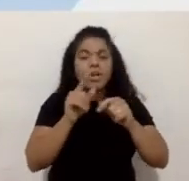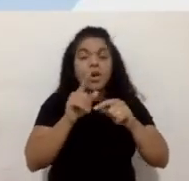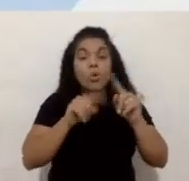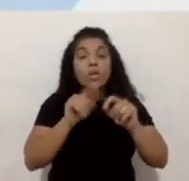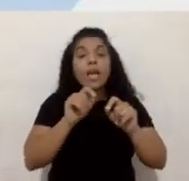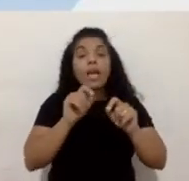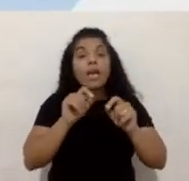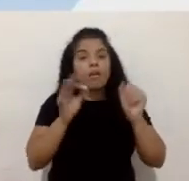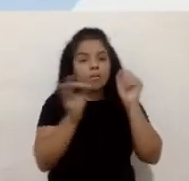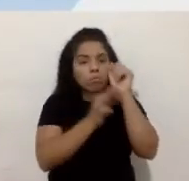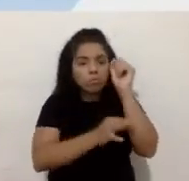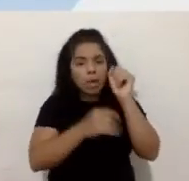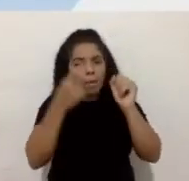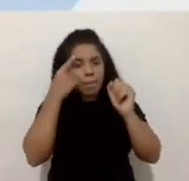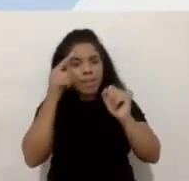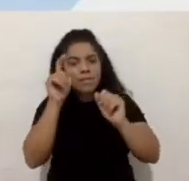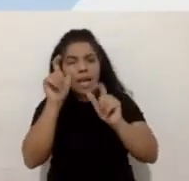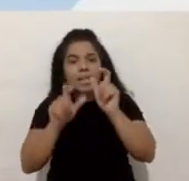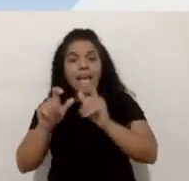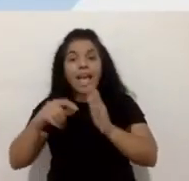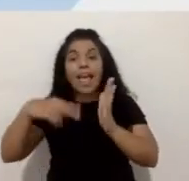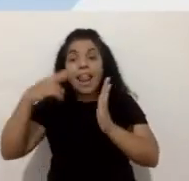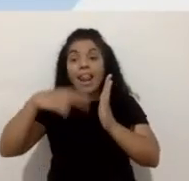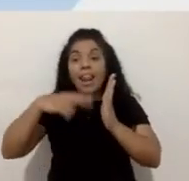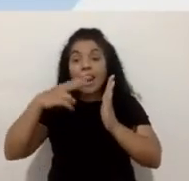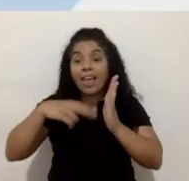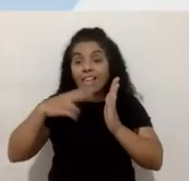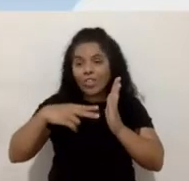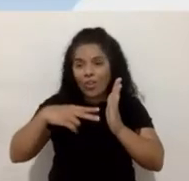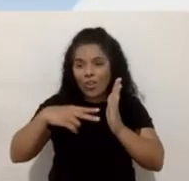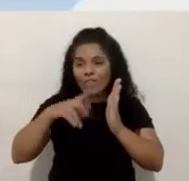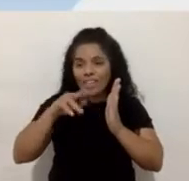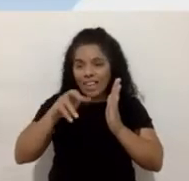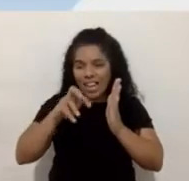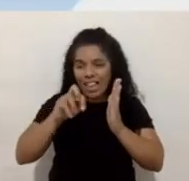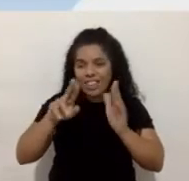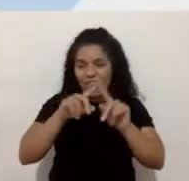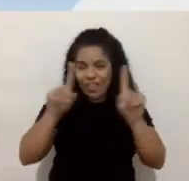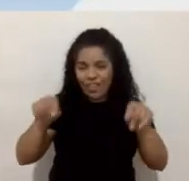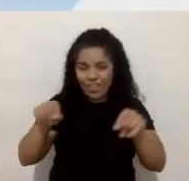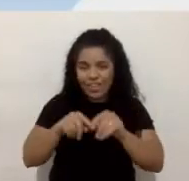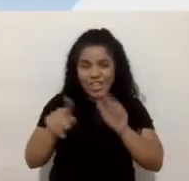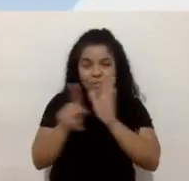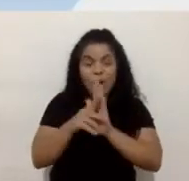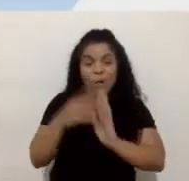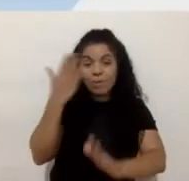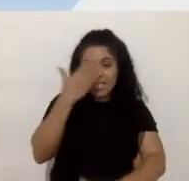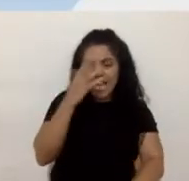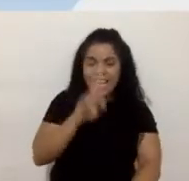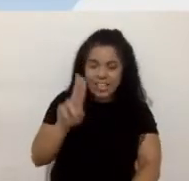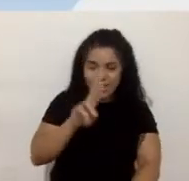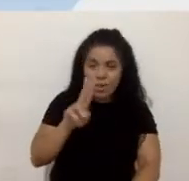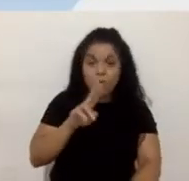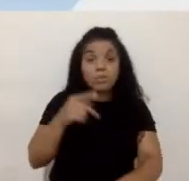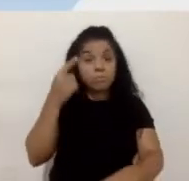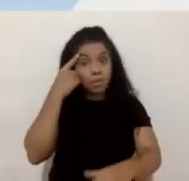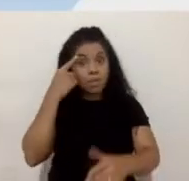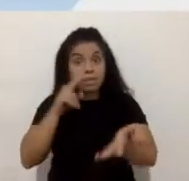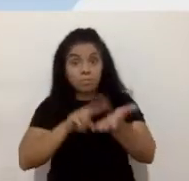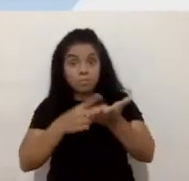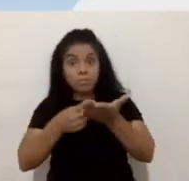pensar nos leitores que os cegos vão utilizar. A gente precisa começar a pensar em intérpretes, avatares de